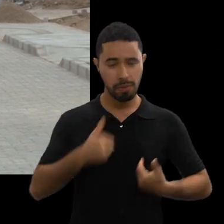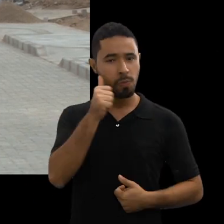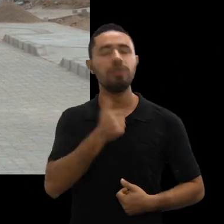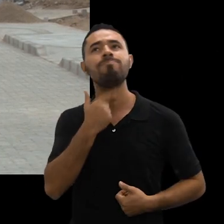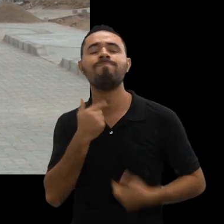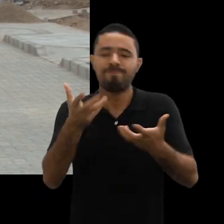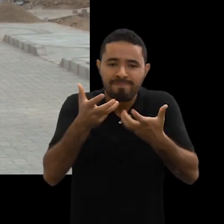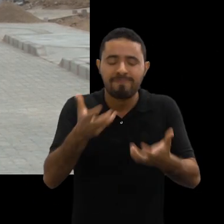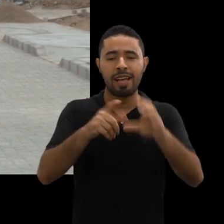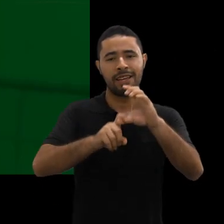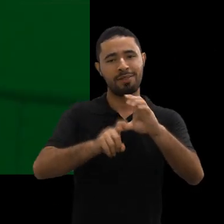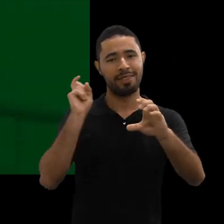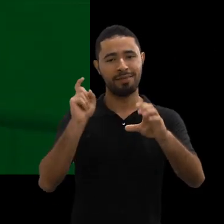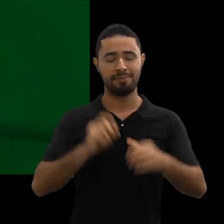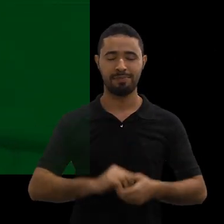independente.